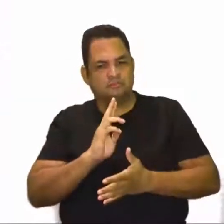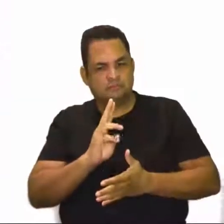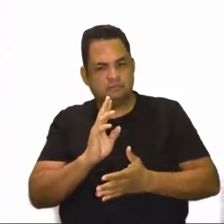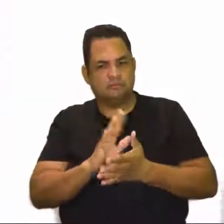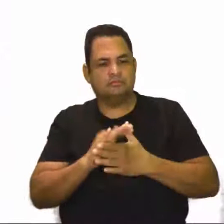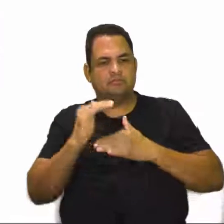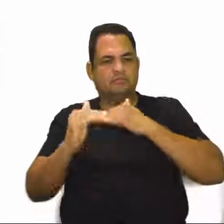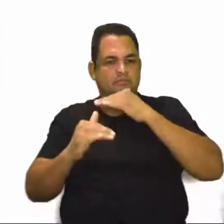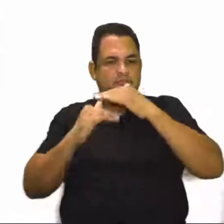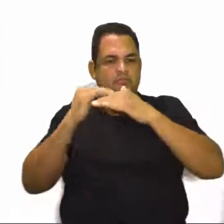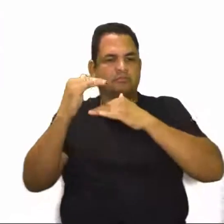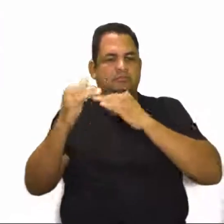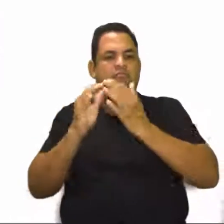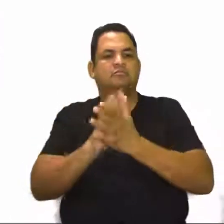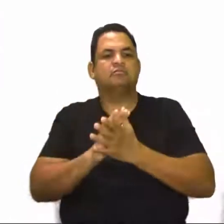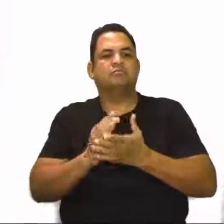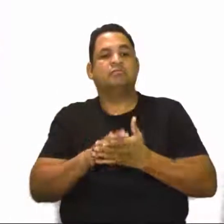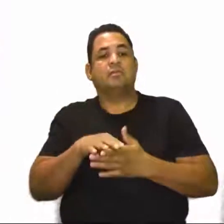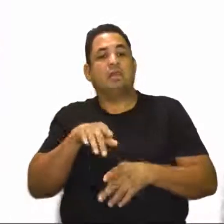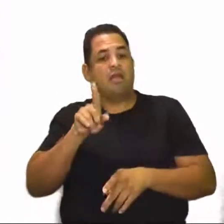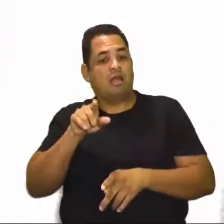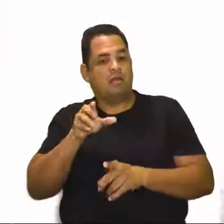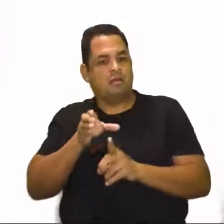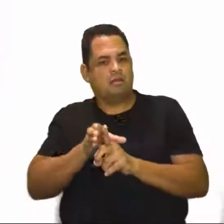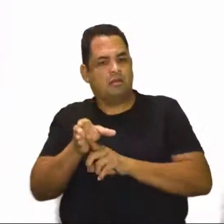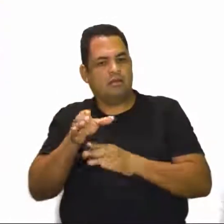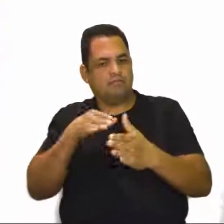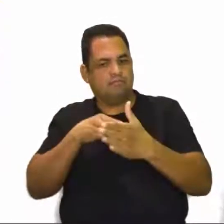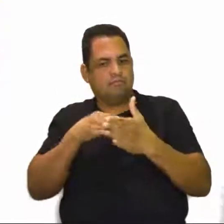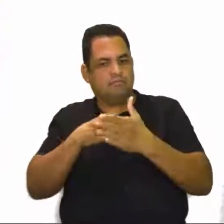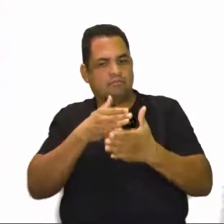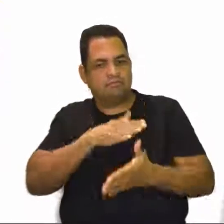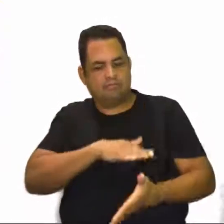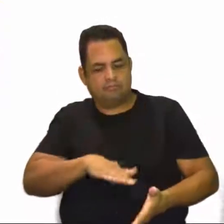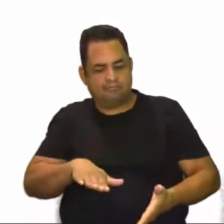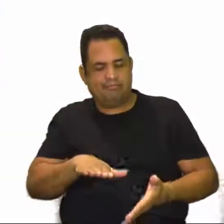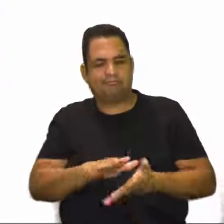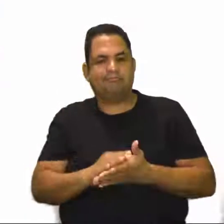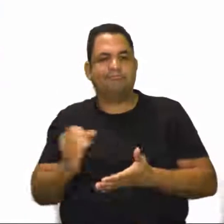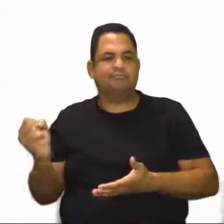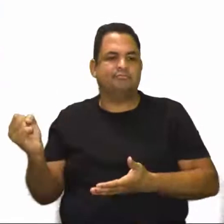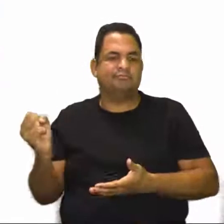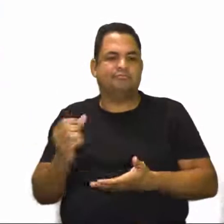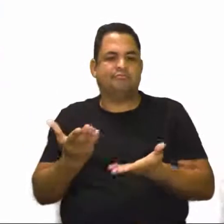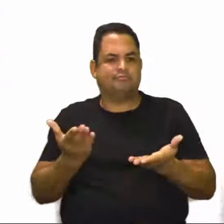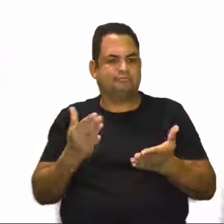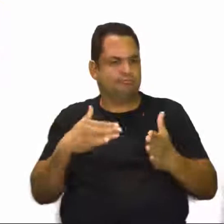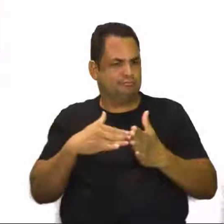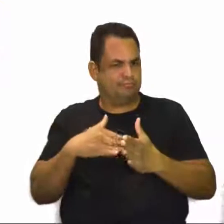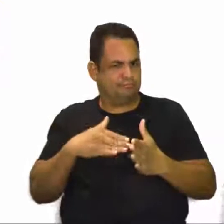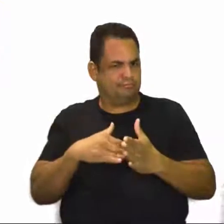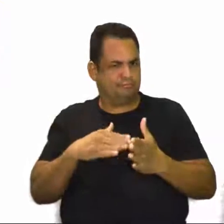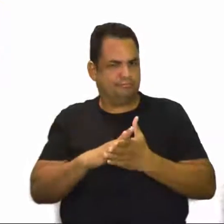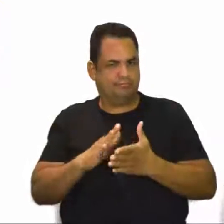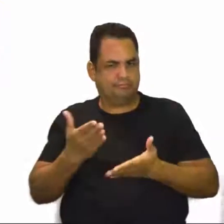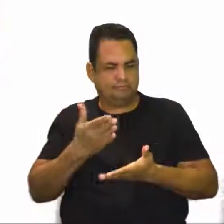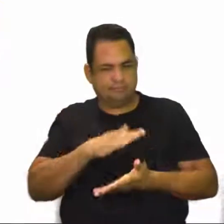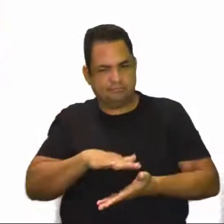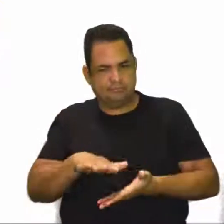forma regular e progressiva é uma recomendação restrita a crianças, restrita a